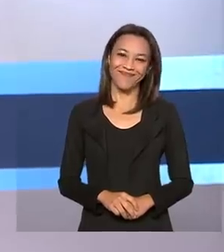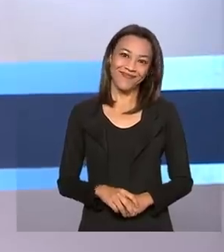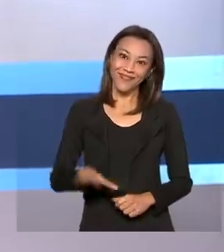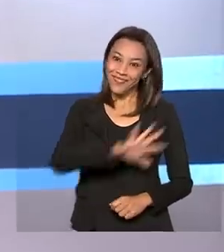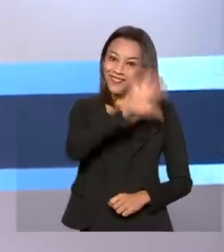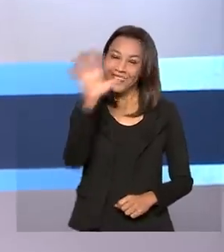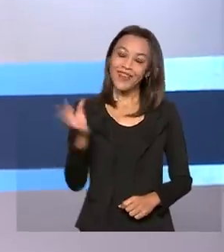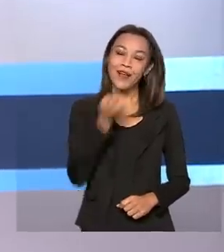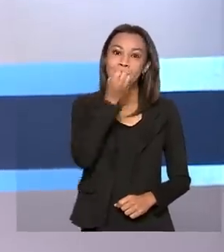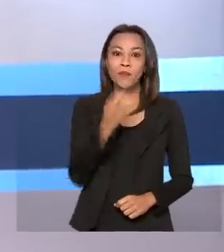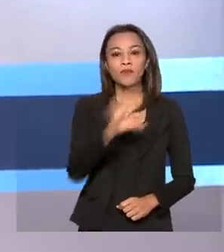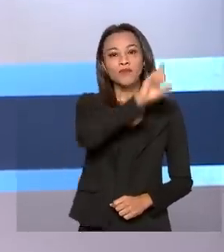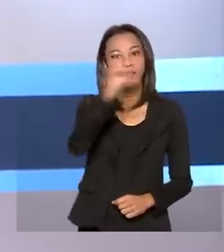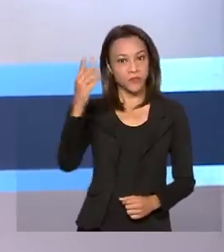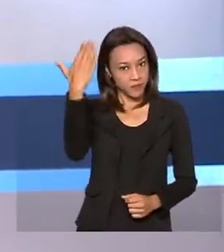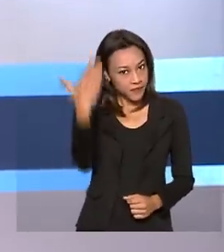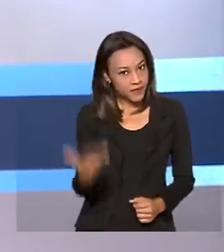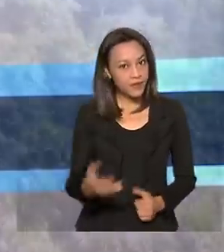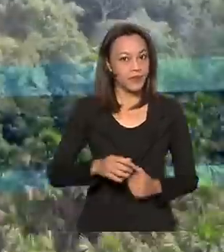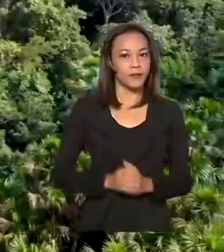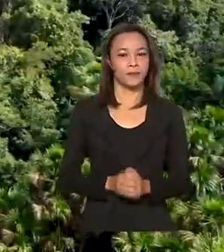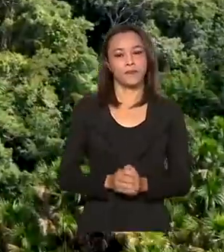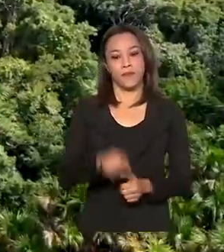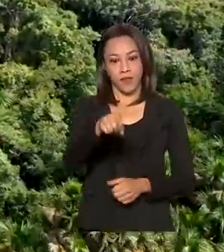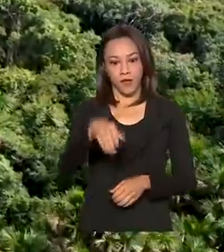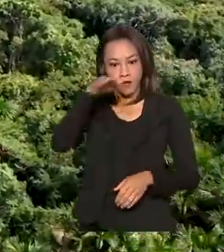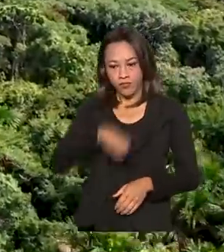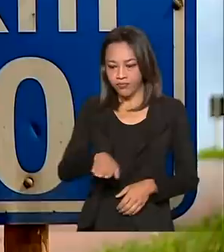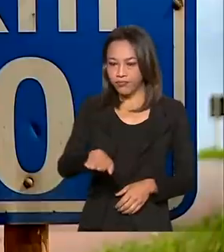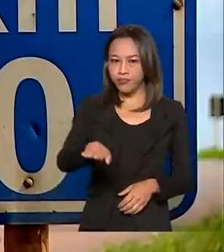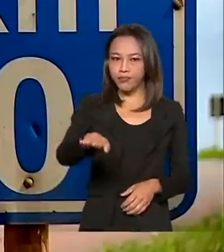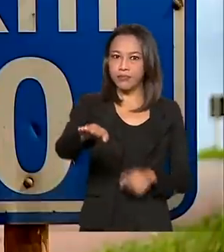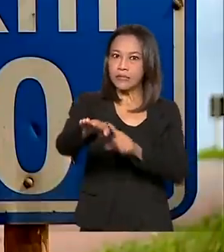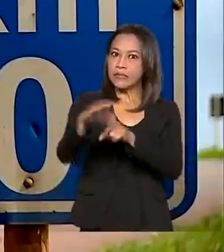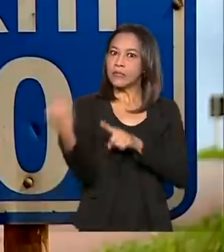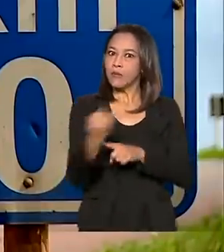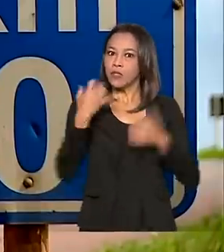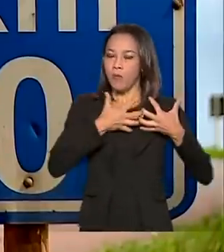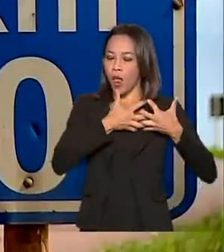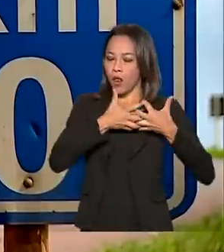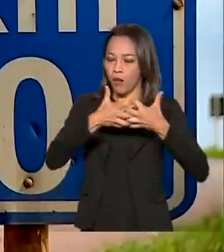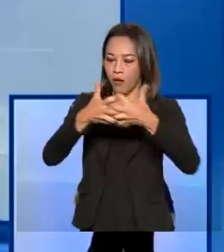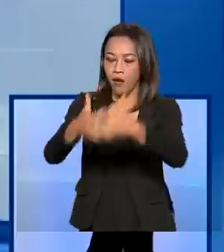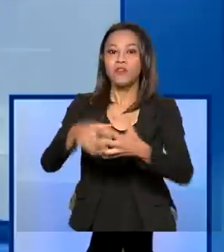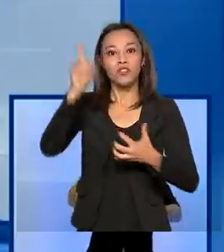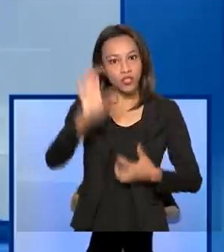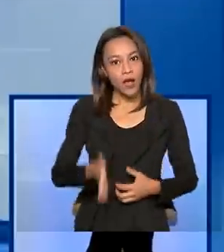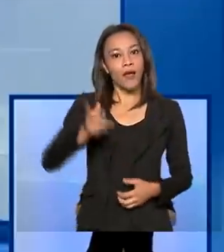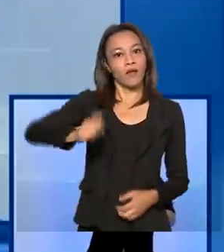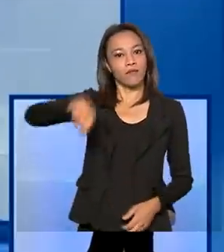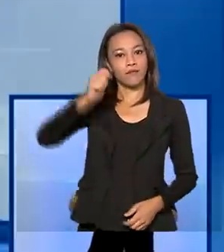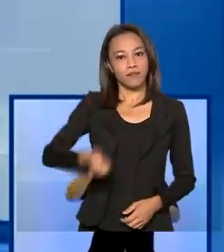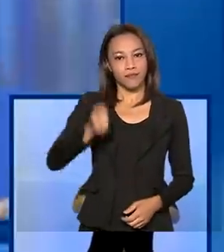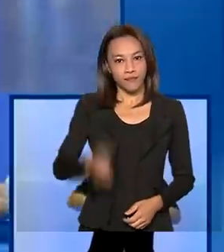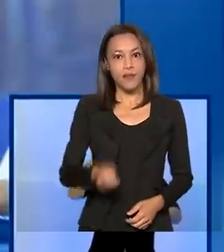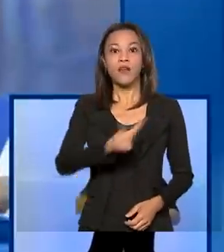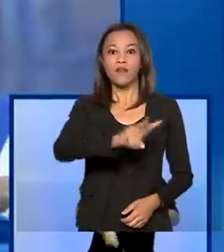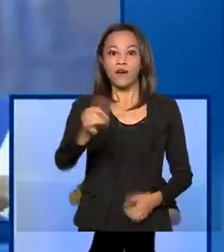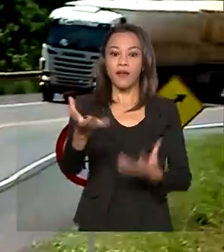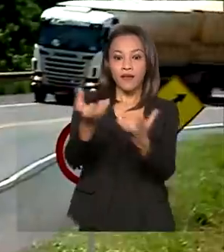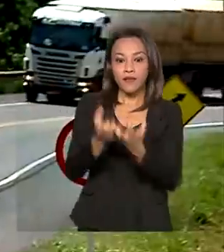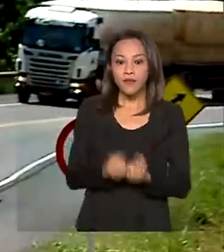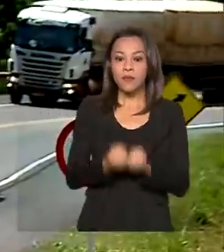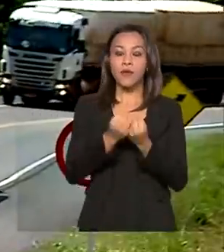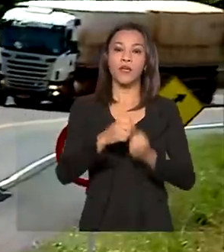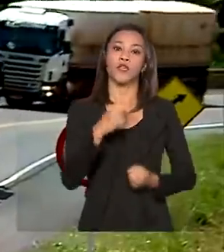Olá, bom dia pra você. Rodovia mais importante para o agronegócio do país é Leiloada e vai receber cerca de 2